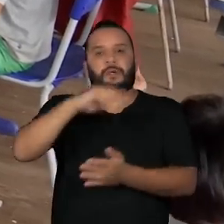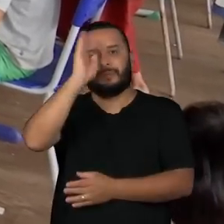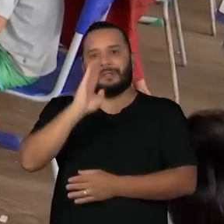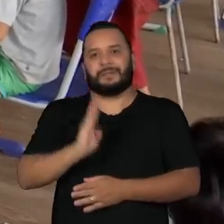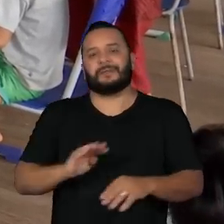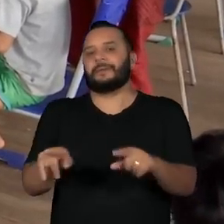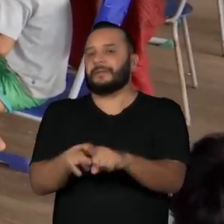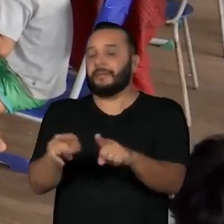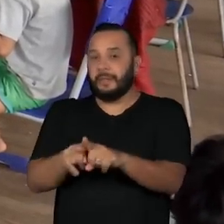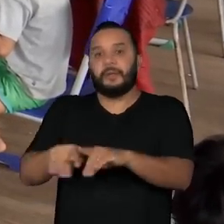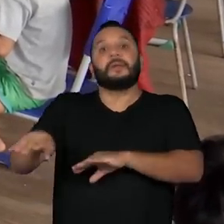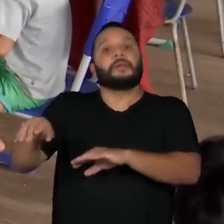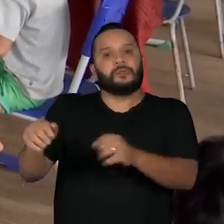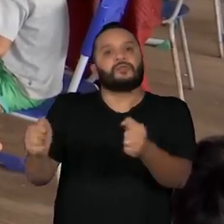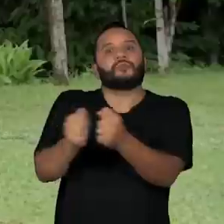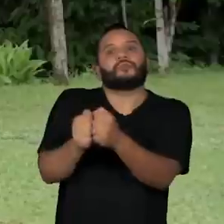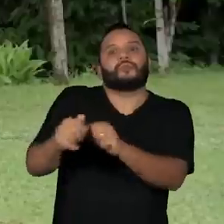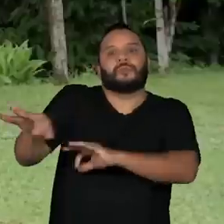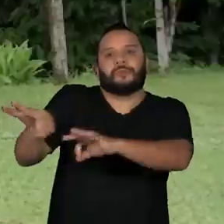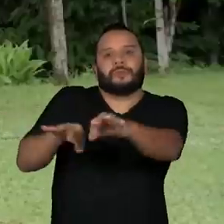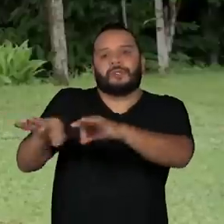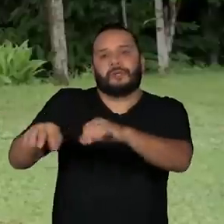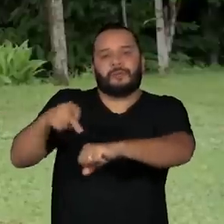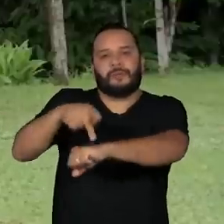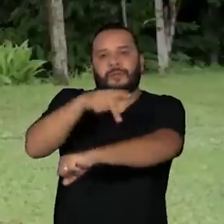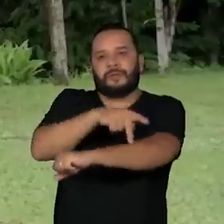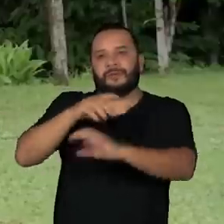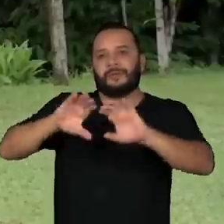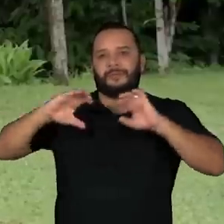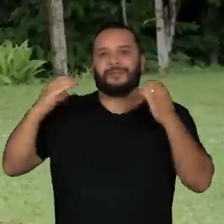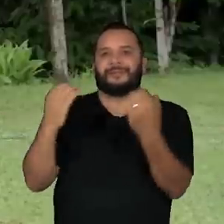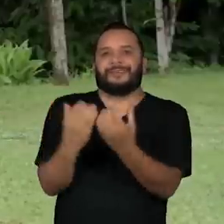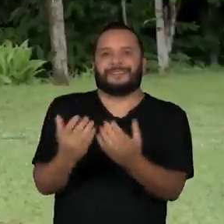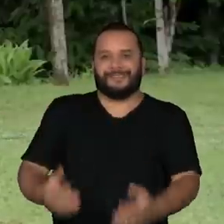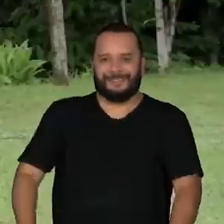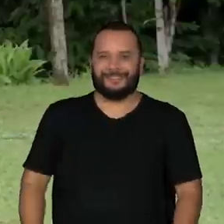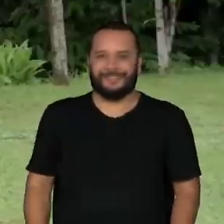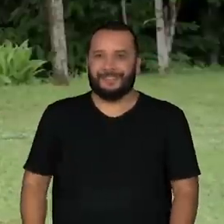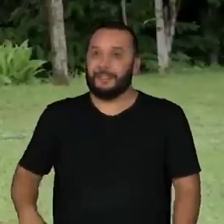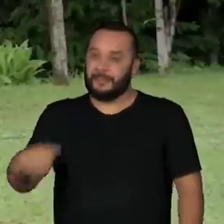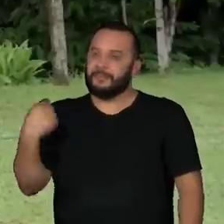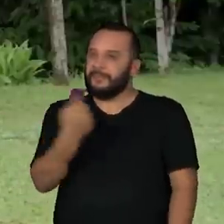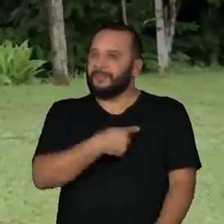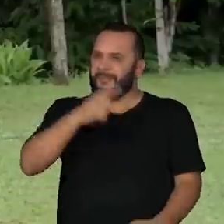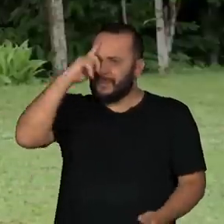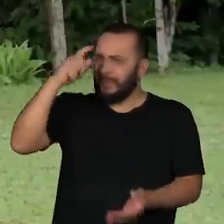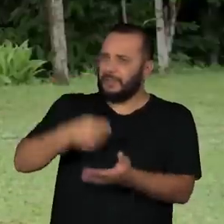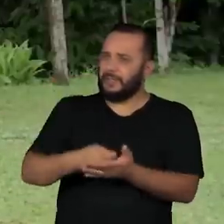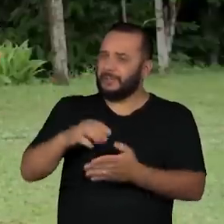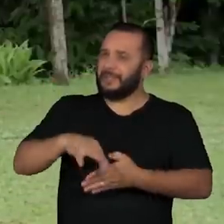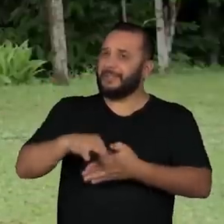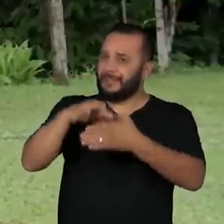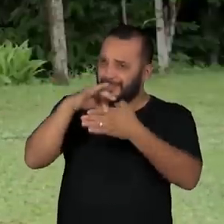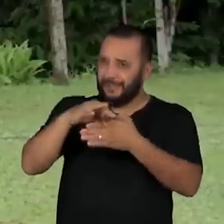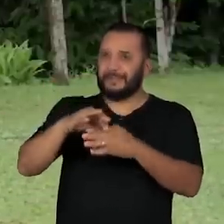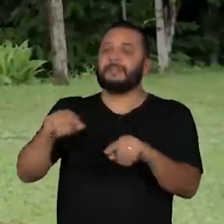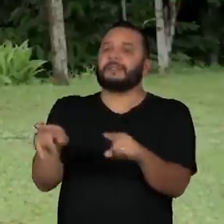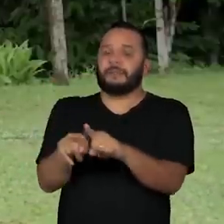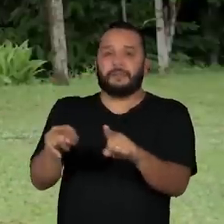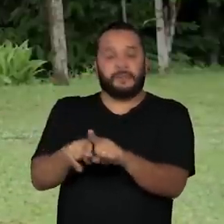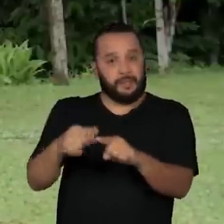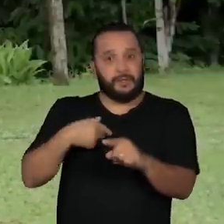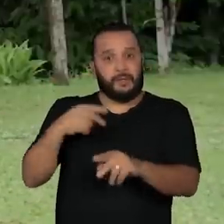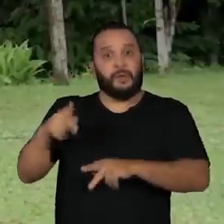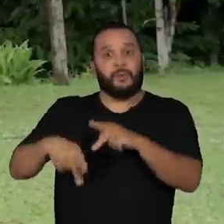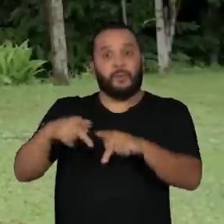comunidade inteira. Nós decidimos aqui, nós próprios da comunidade, liderança e os mais antigos, fazer